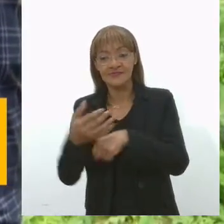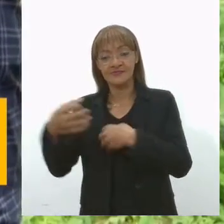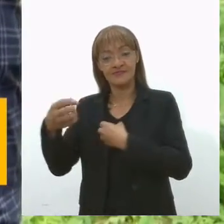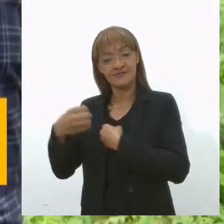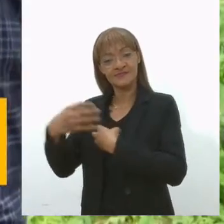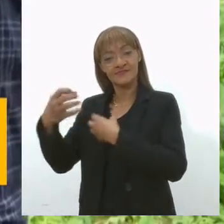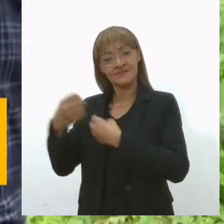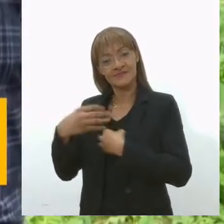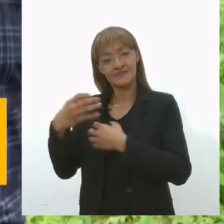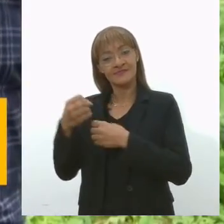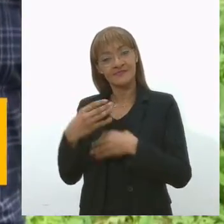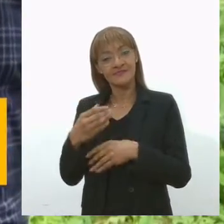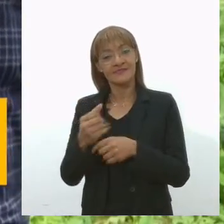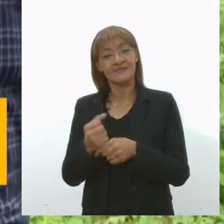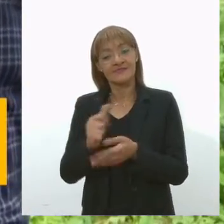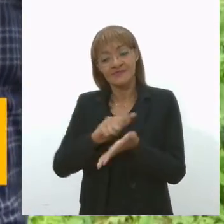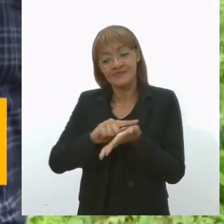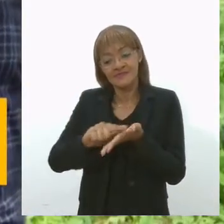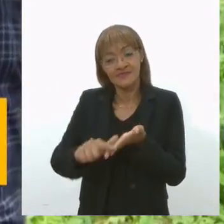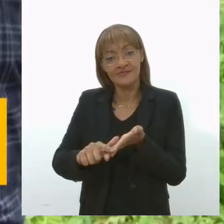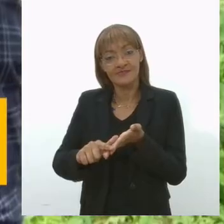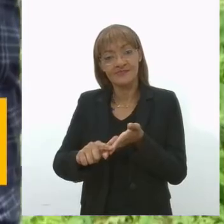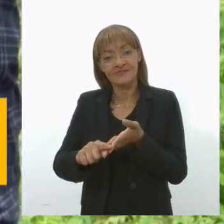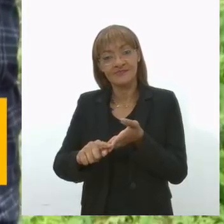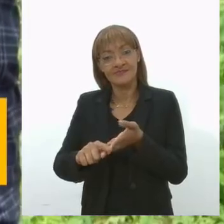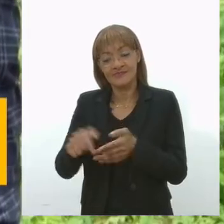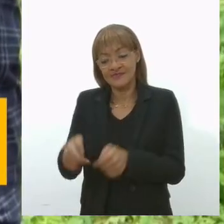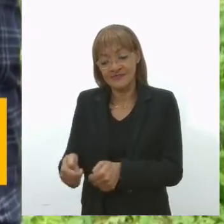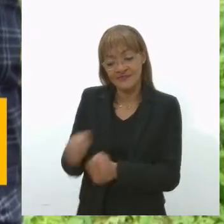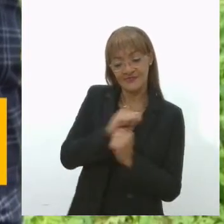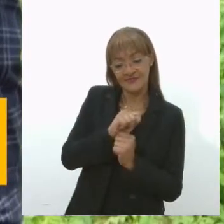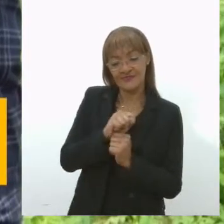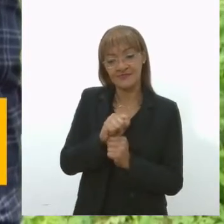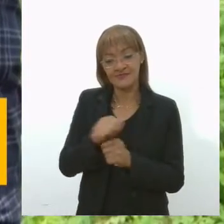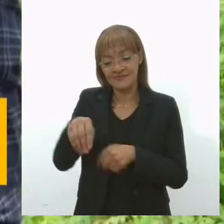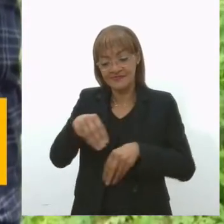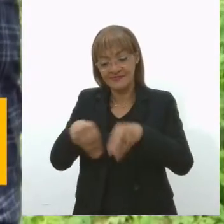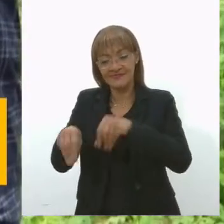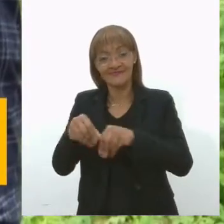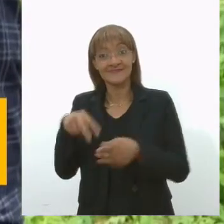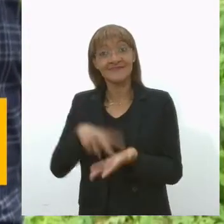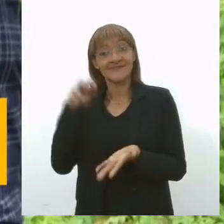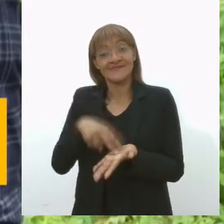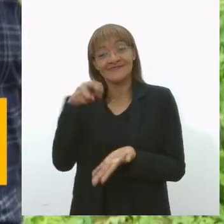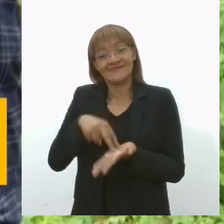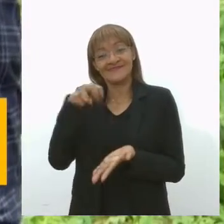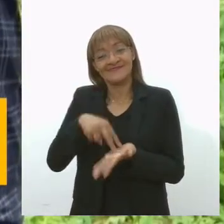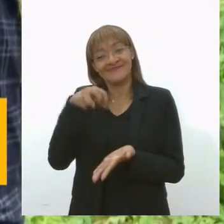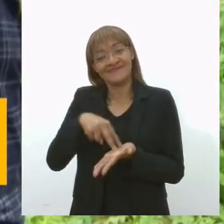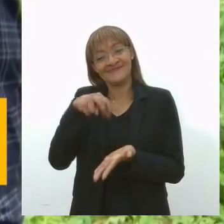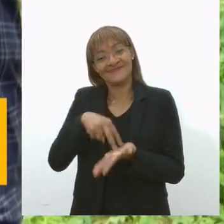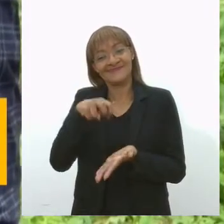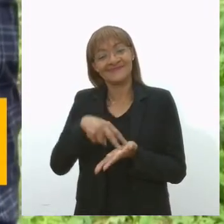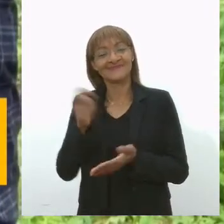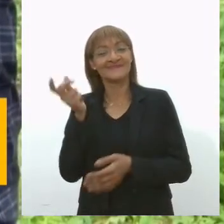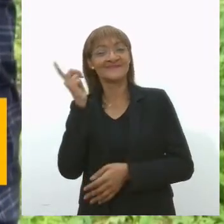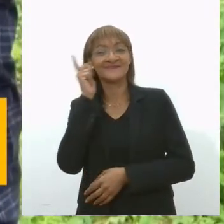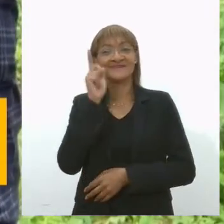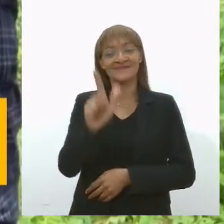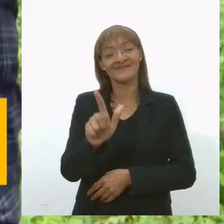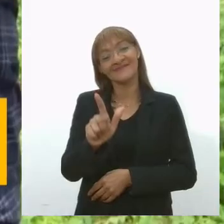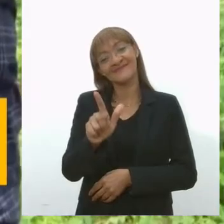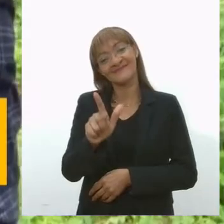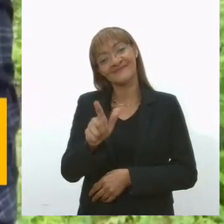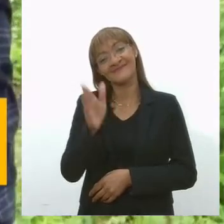a limpar a terra, a abrir e a plantar. Eu fiquei numa alegria tão grande depois que eu consegui realizar isso e estou